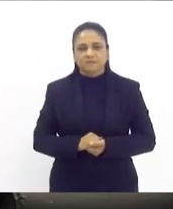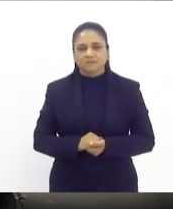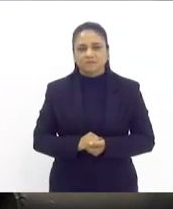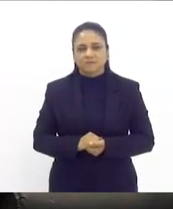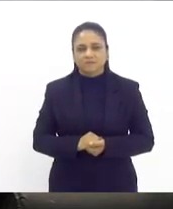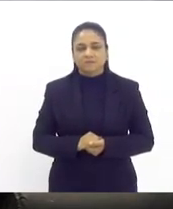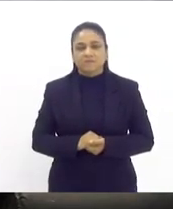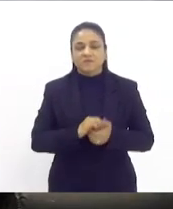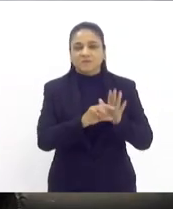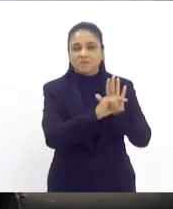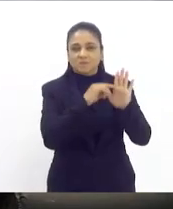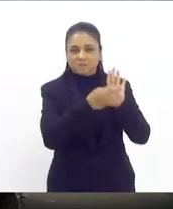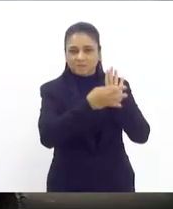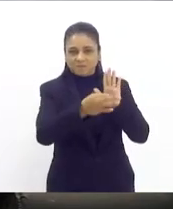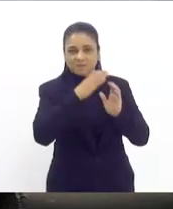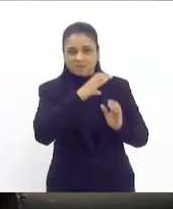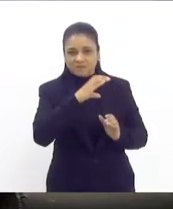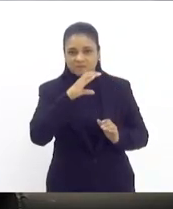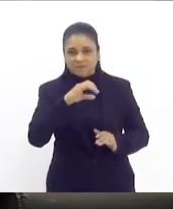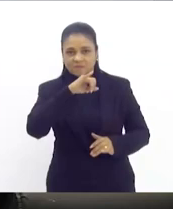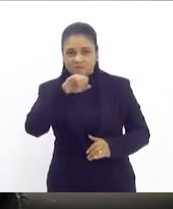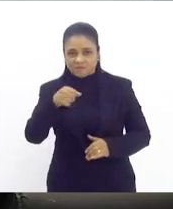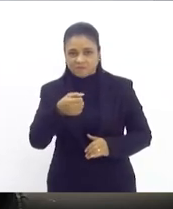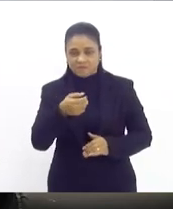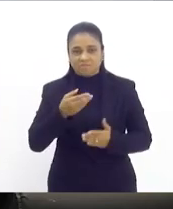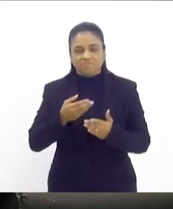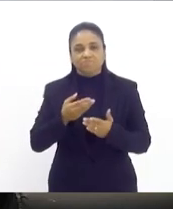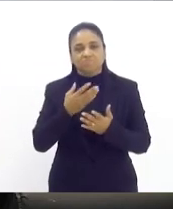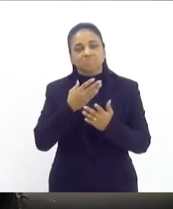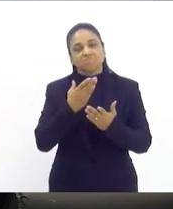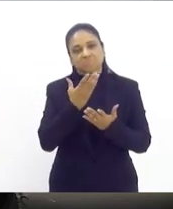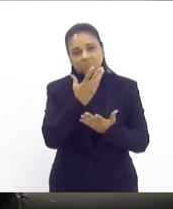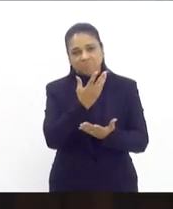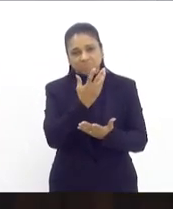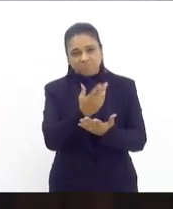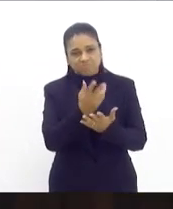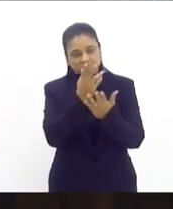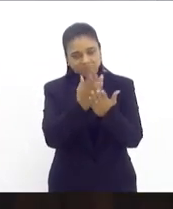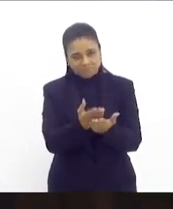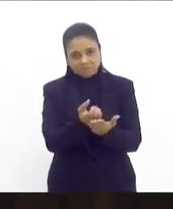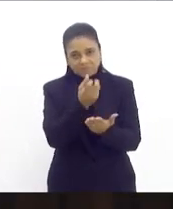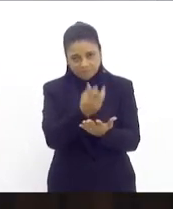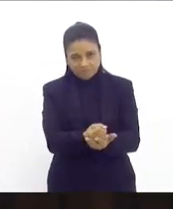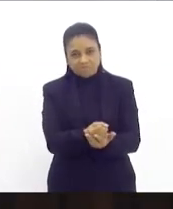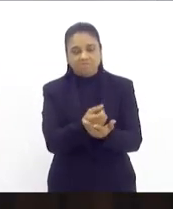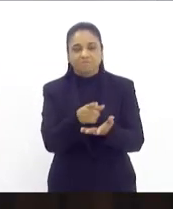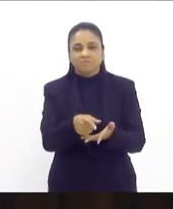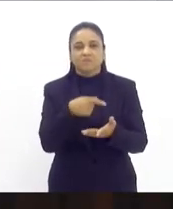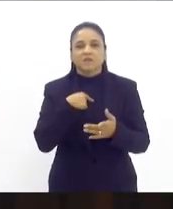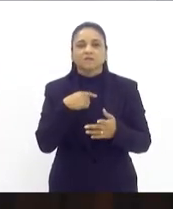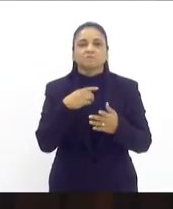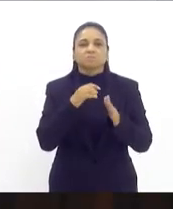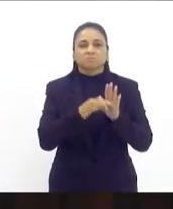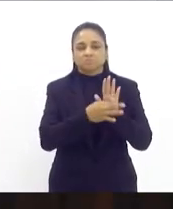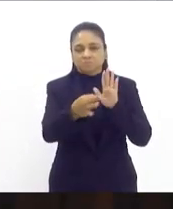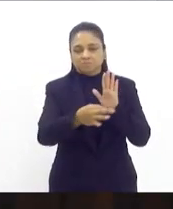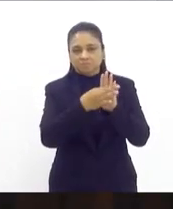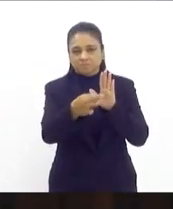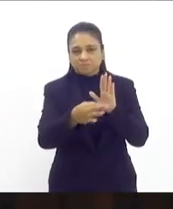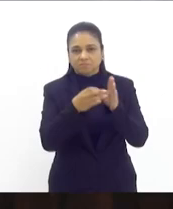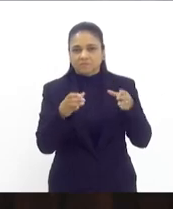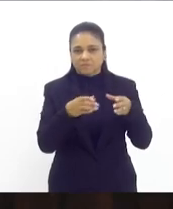O parecer da CCJ é parecer favorável, presidente. Muito obrigado, querida deputada. Para emitir parecer pela Comissão de